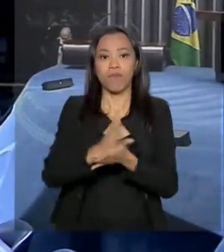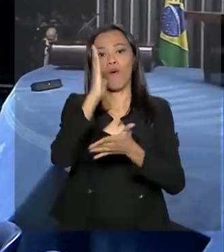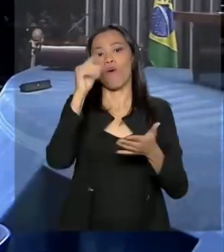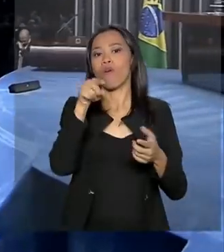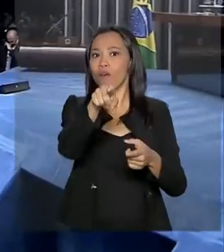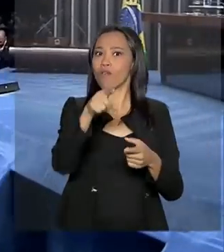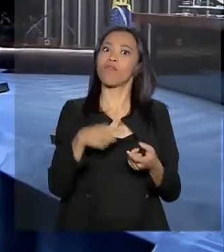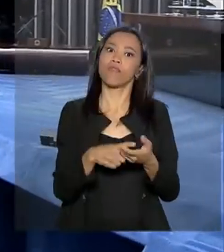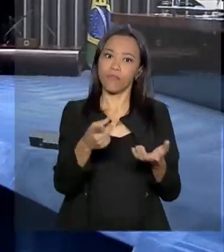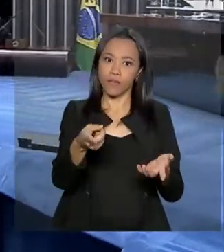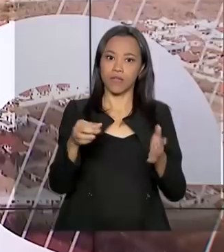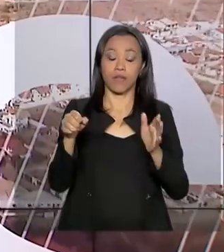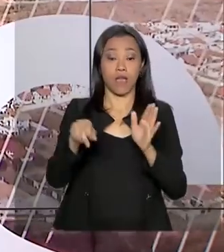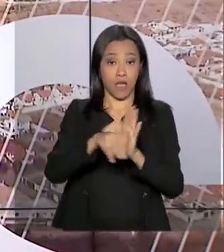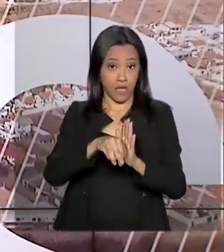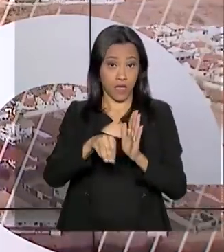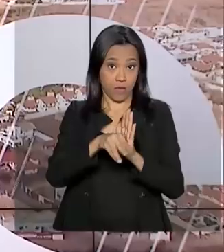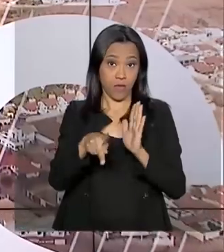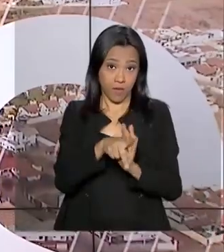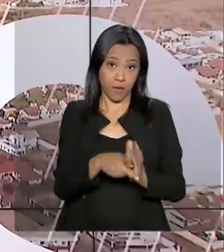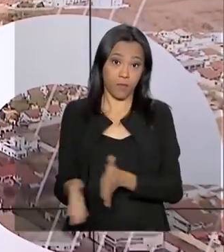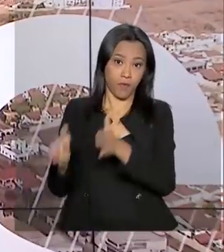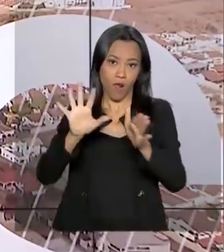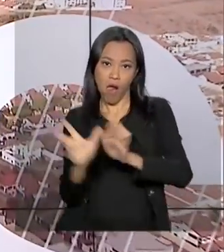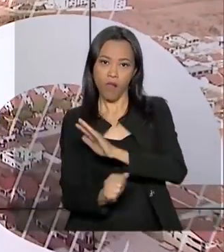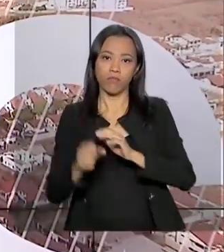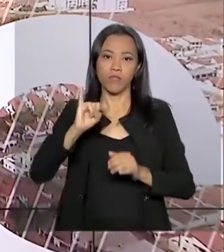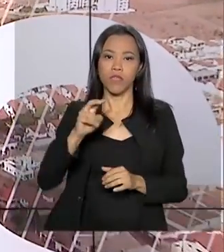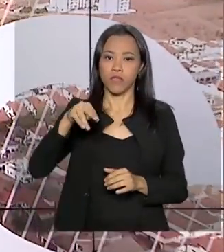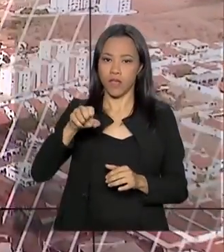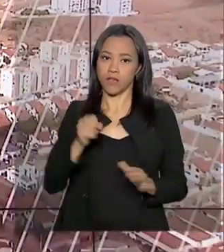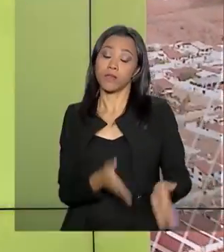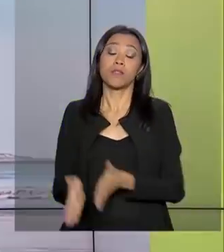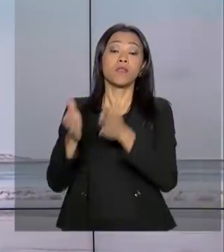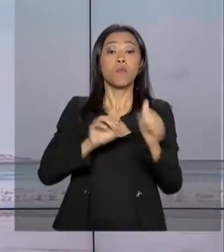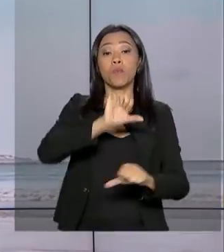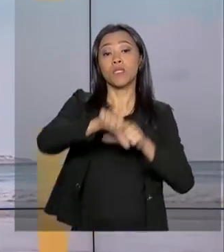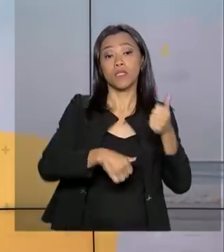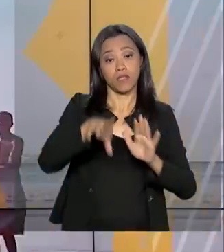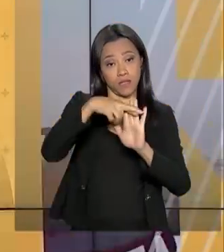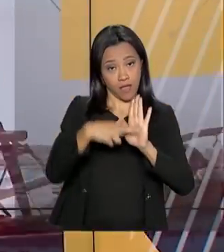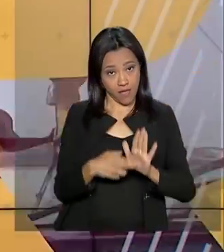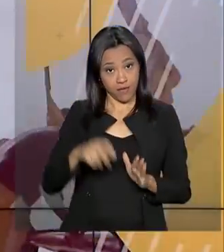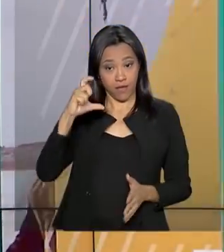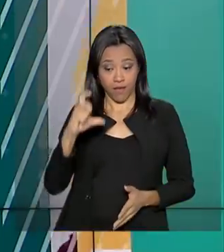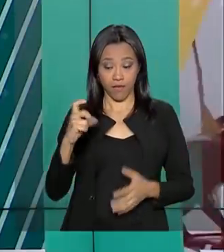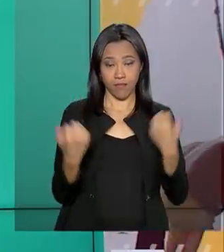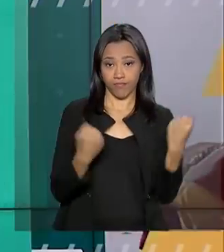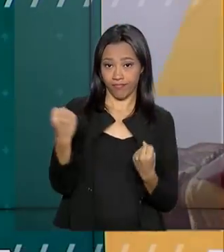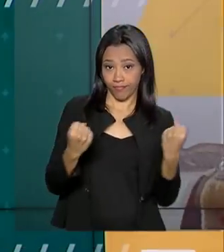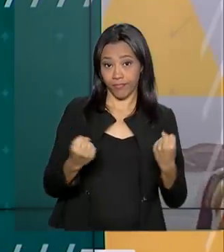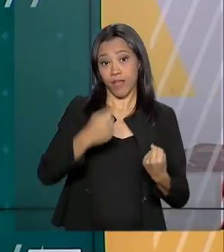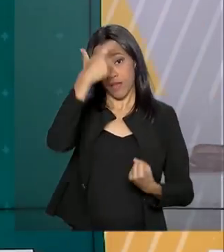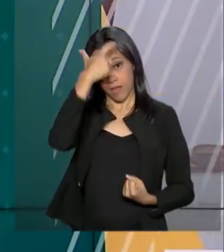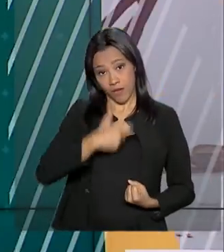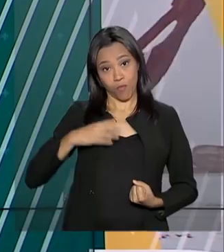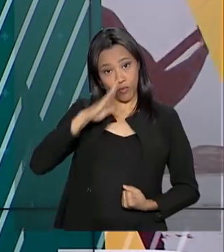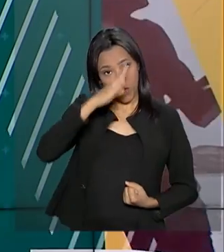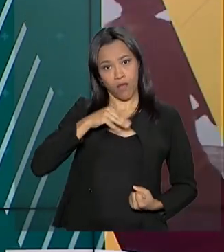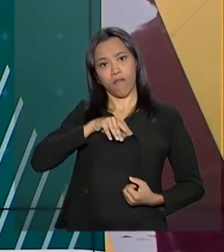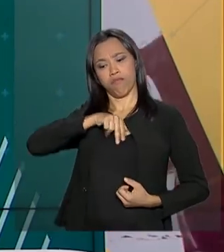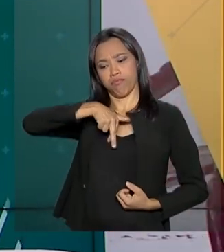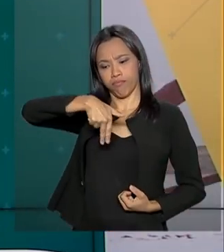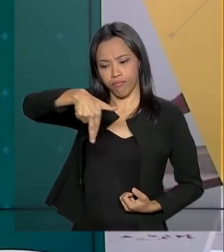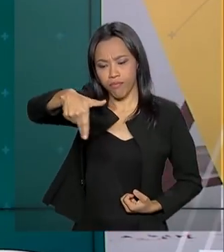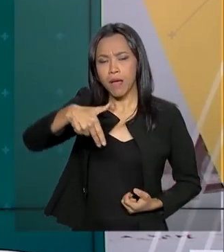fraudes no INSS. Mudanças na carteira de habilitação. Presidente Bolsonaro vai pessoalmente à Câmara entregar projeto